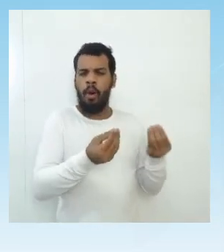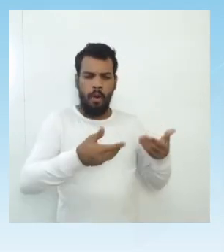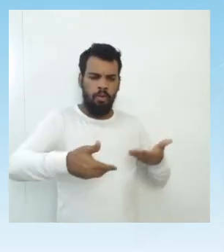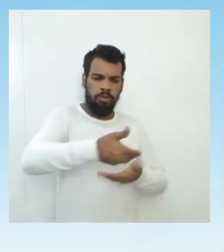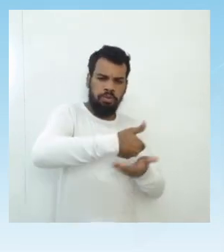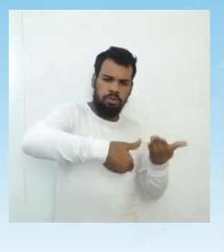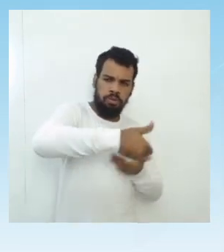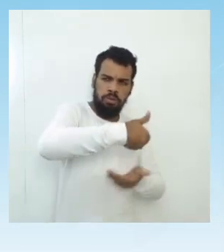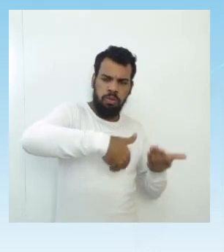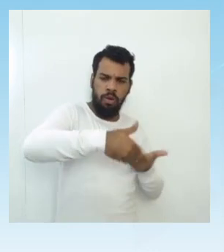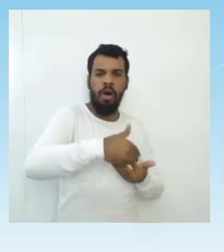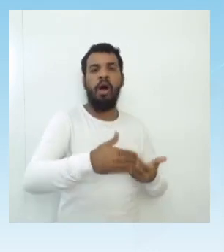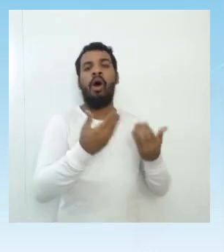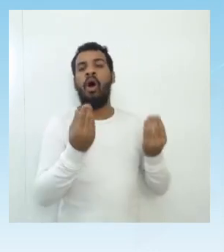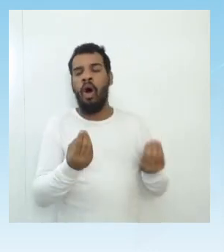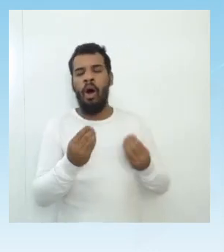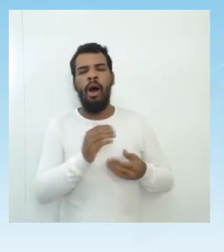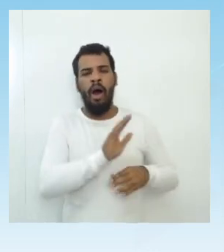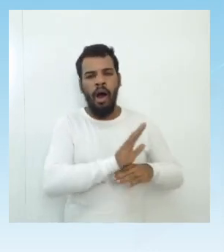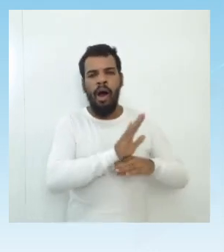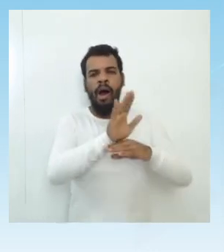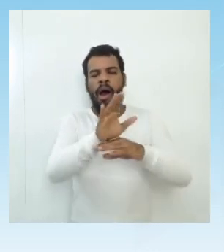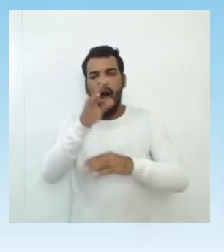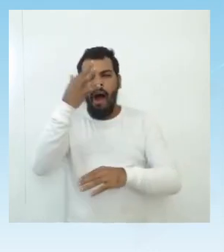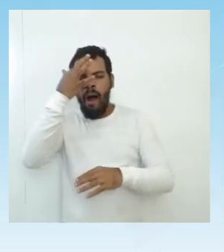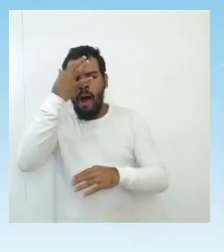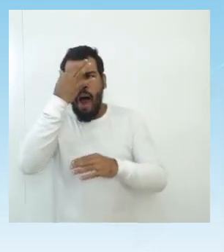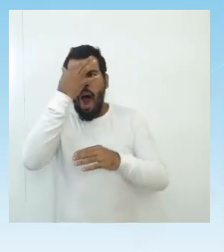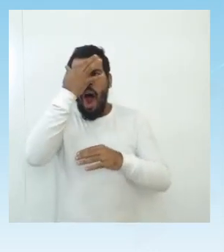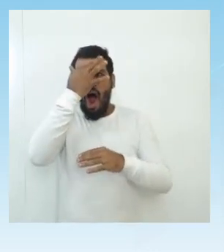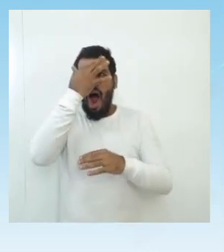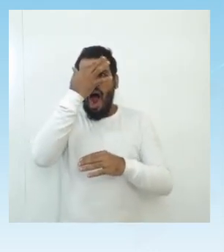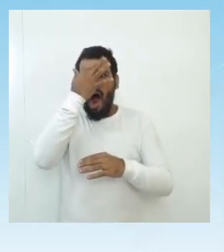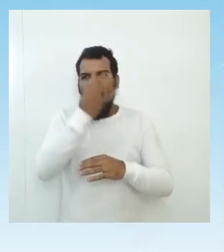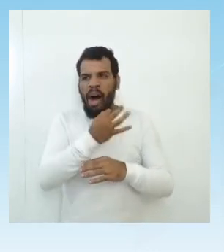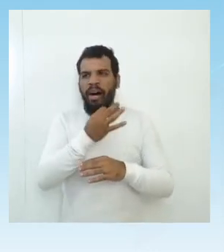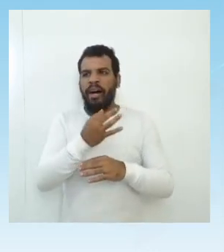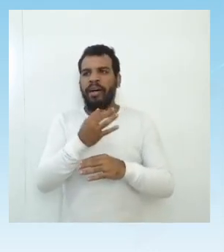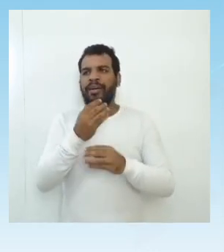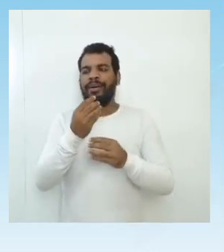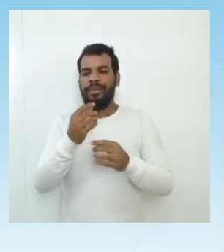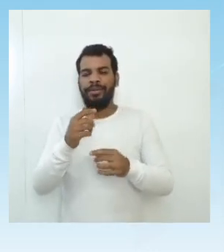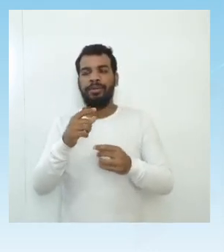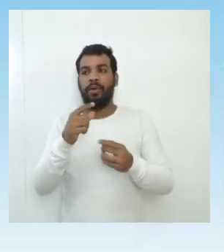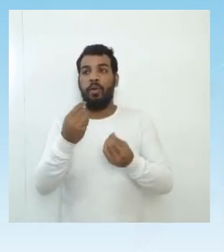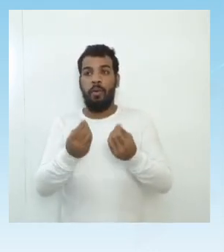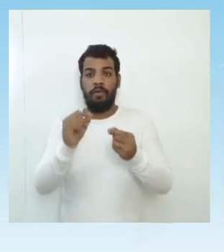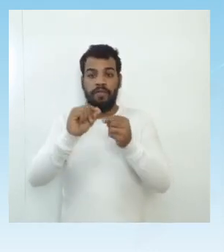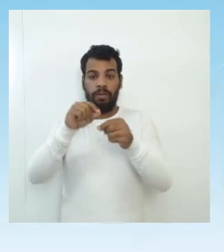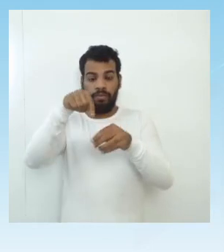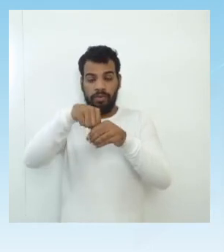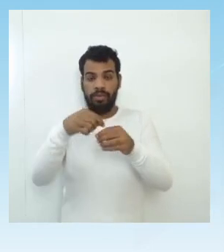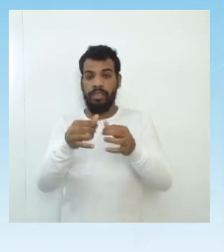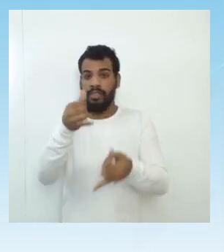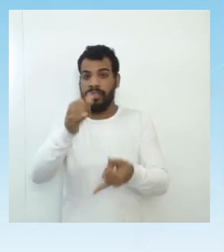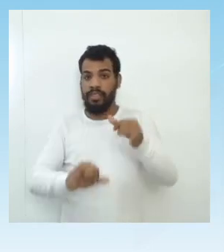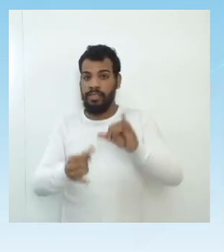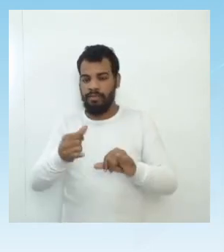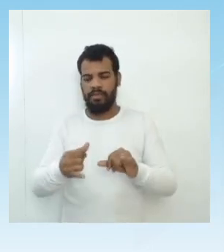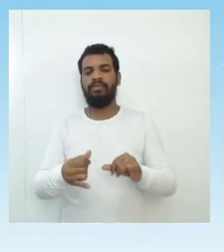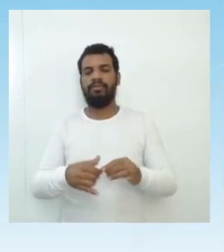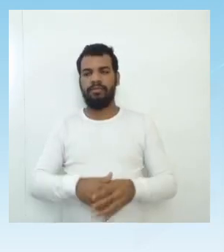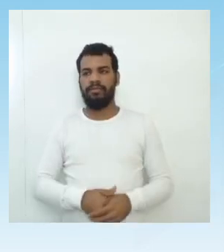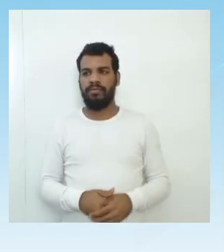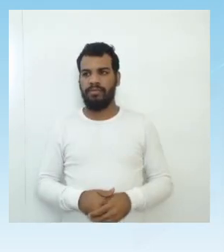a compreender como ocorrem as reações químicas que geram os materiais.